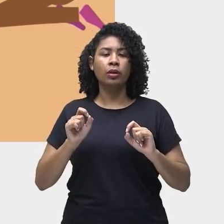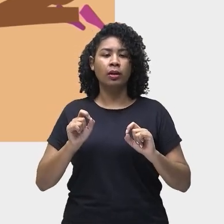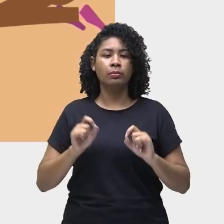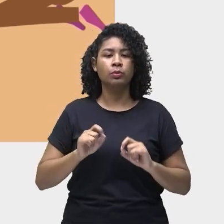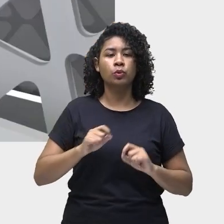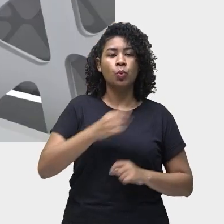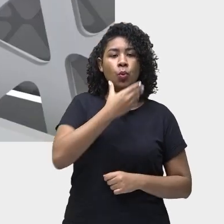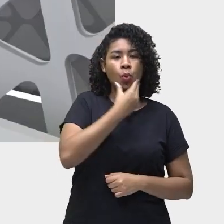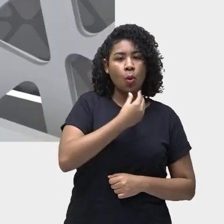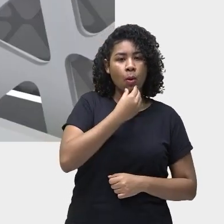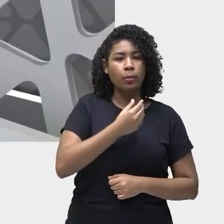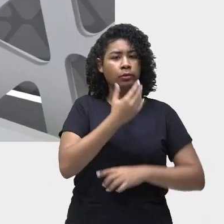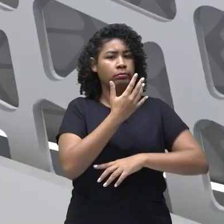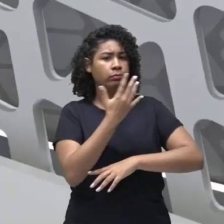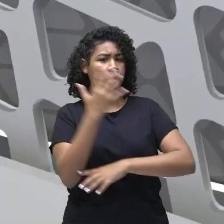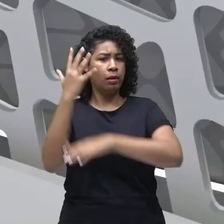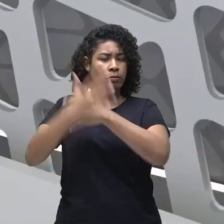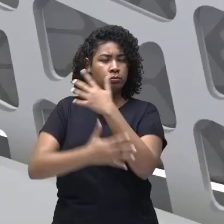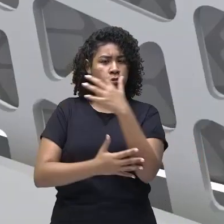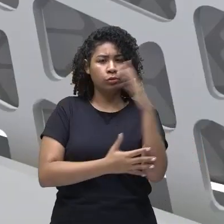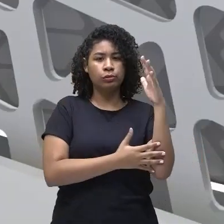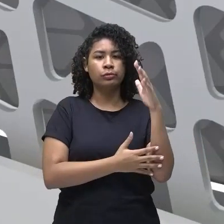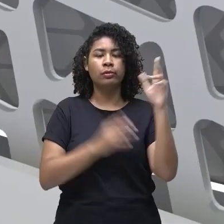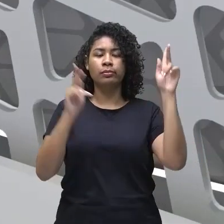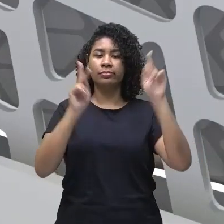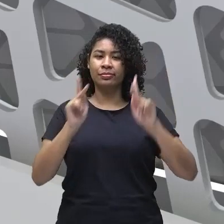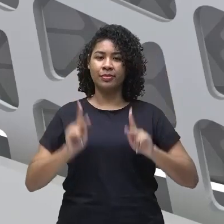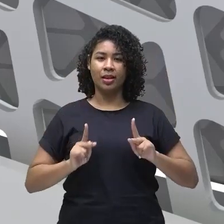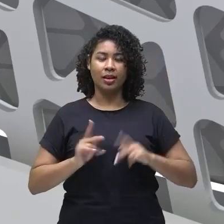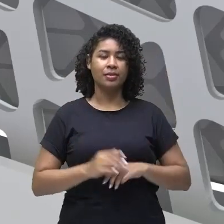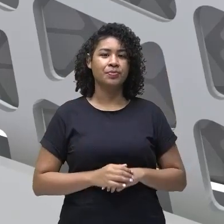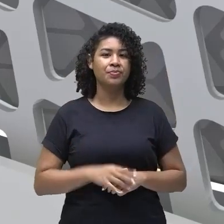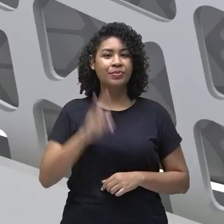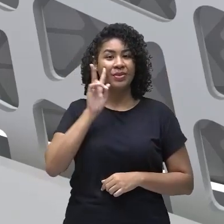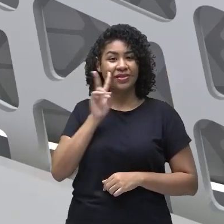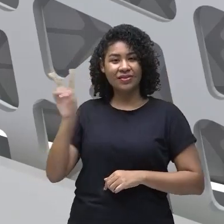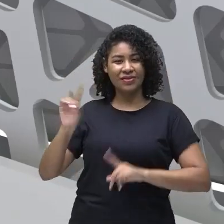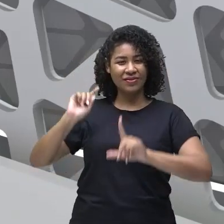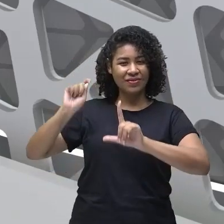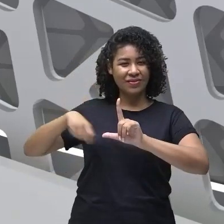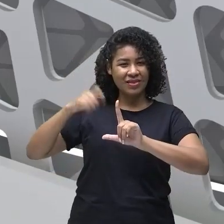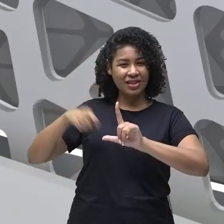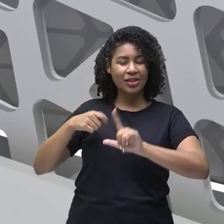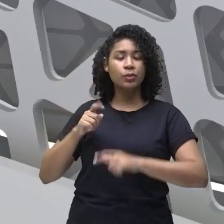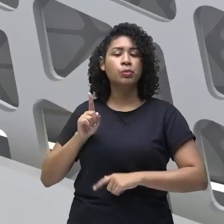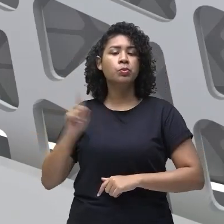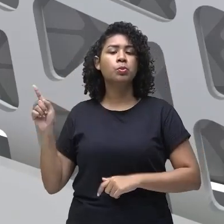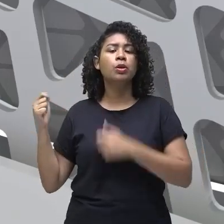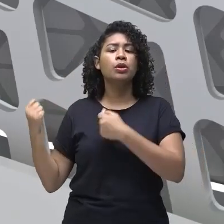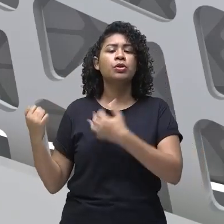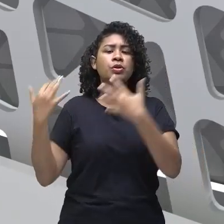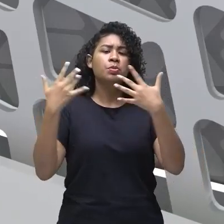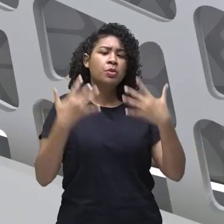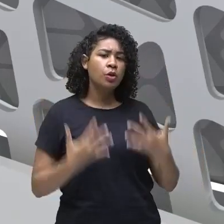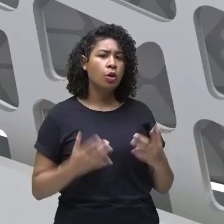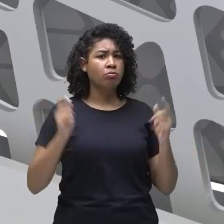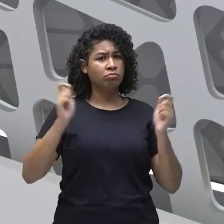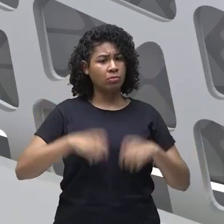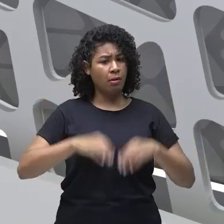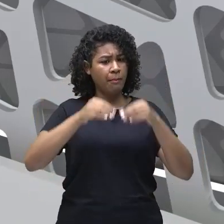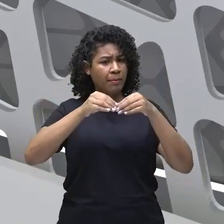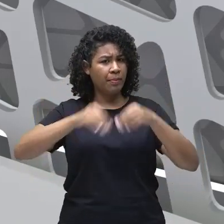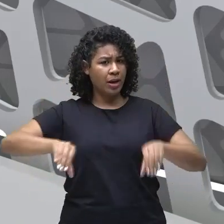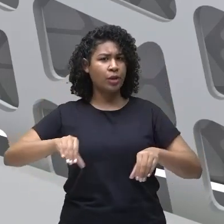natureza então esse vídeo aí essa animação trouxe pra gente quais são as consequências do